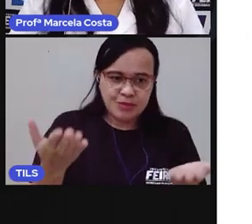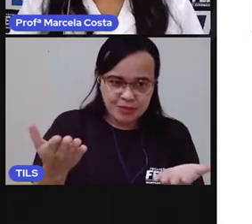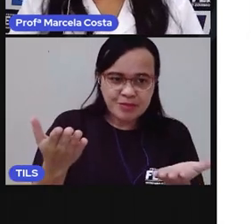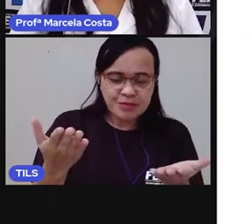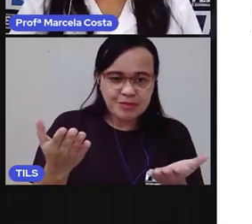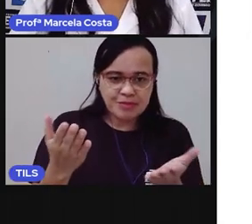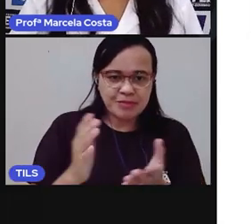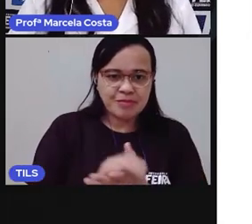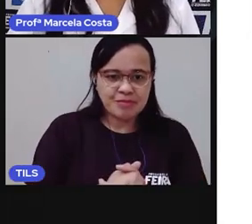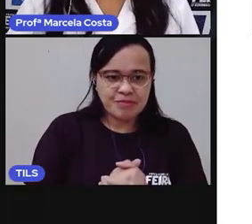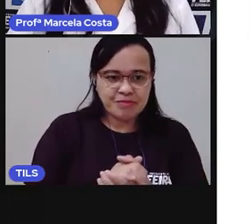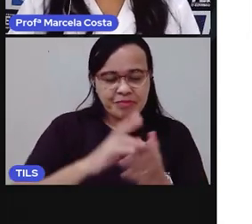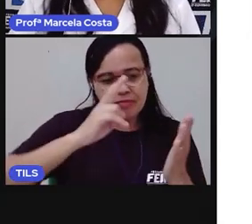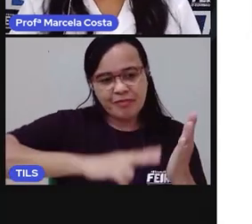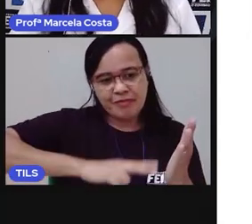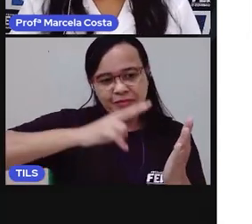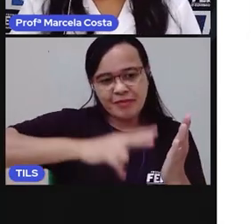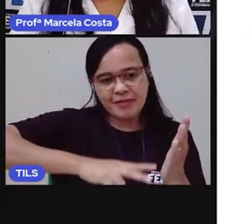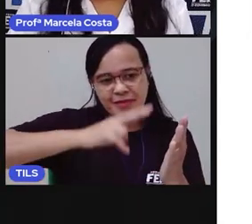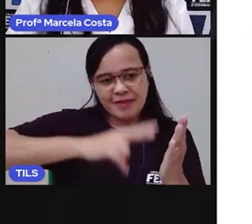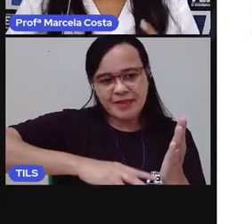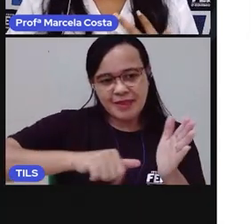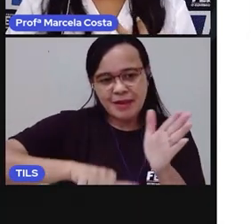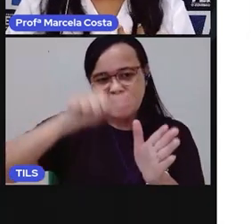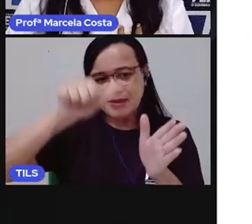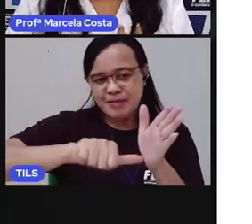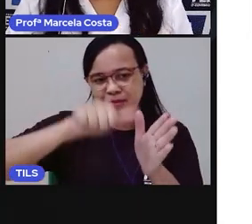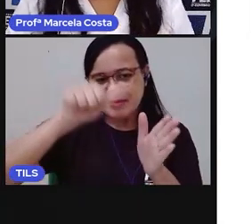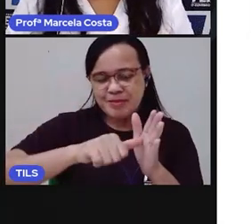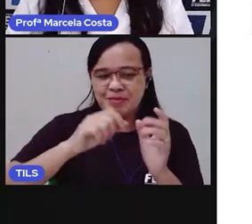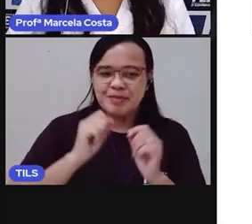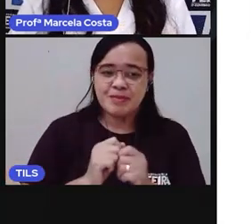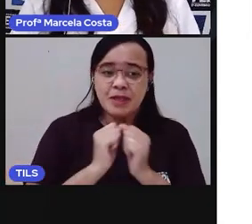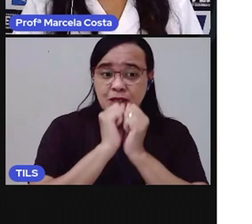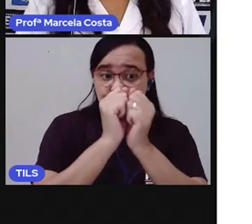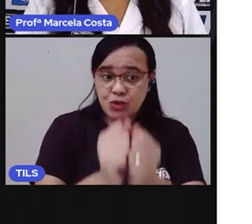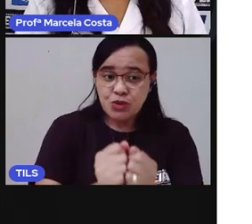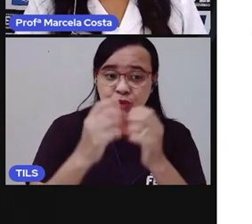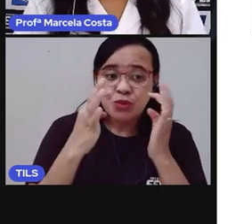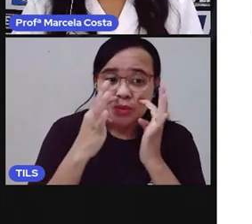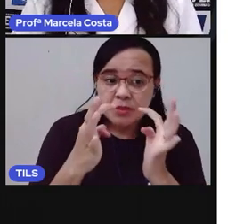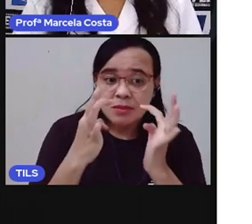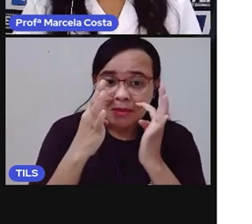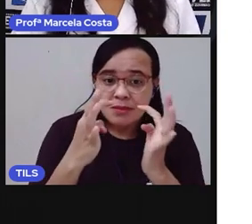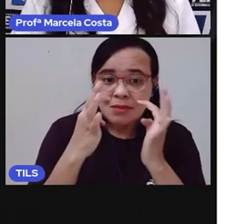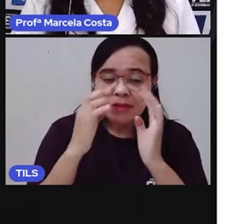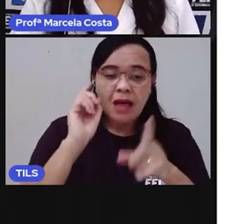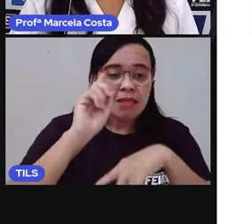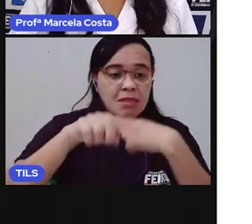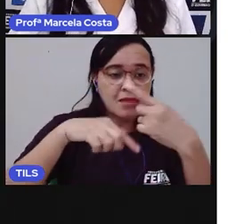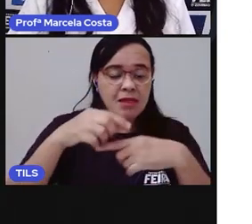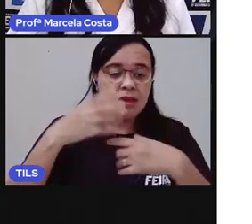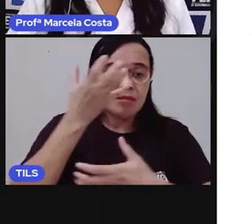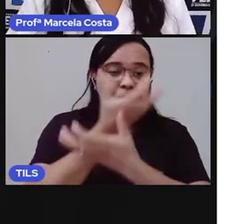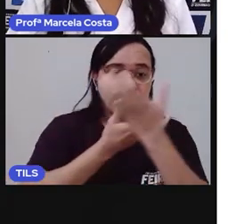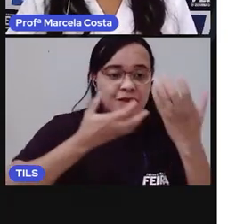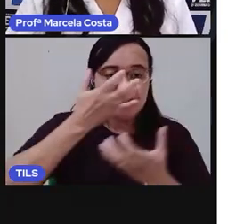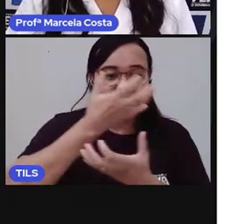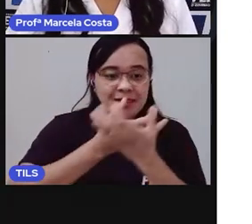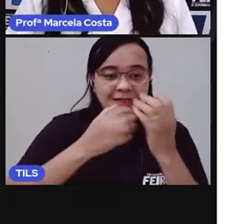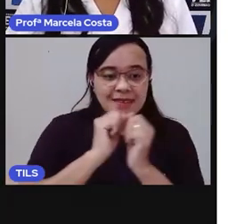Eu vou fazer a leitura aqui da primeira sentença, você me acompanha, e depois a gente vai cantar essa canção juntos. Tá?